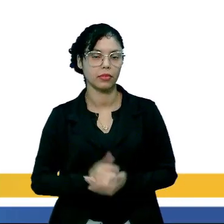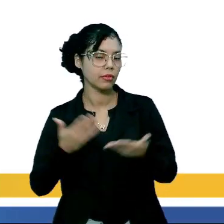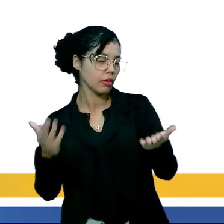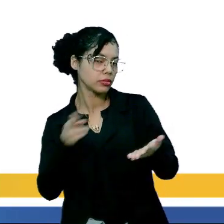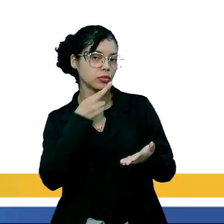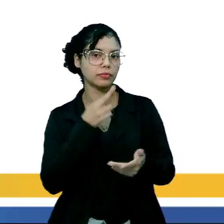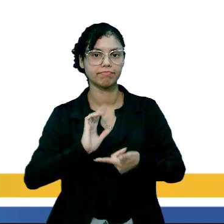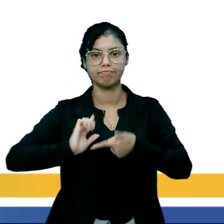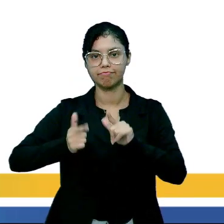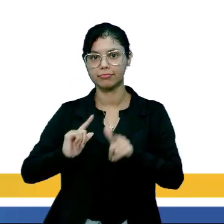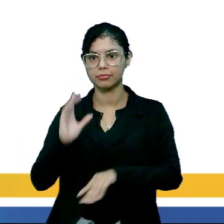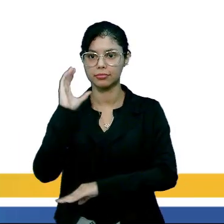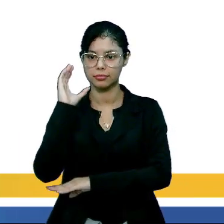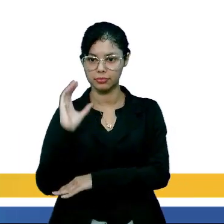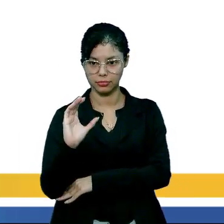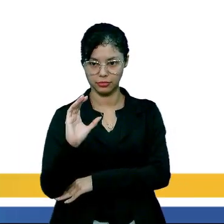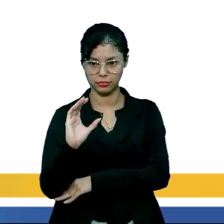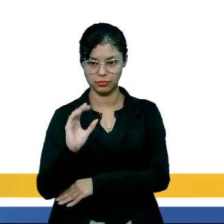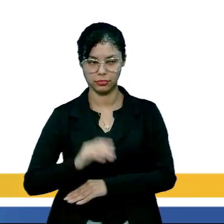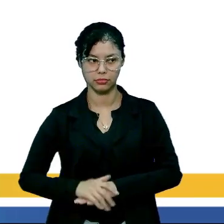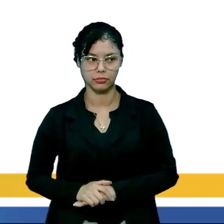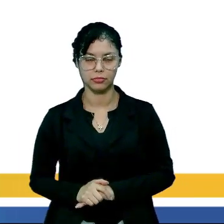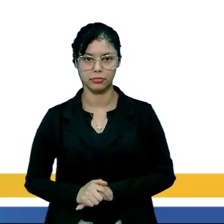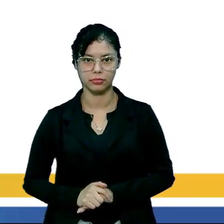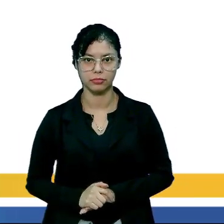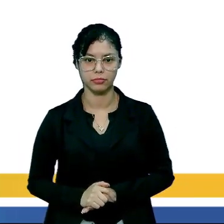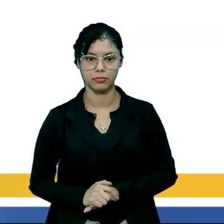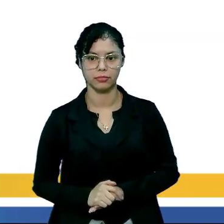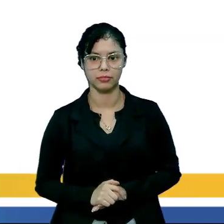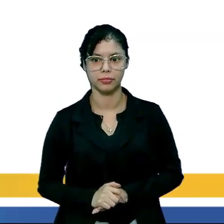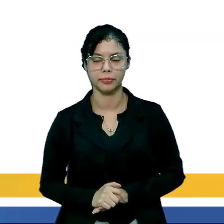Portanto, aí, a nossa alternativa correta é a letra C.